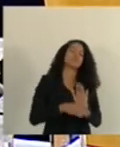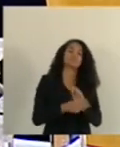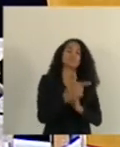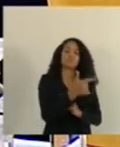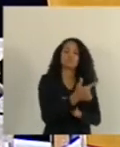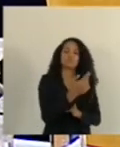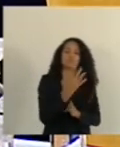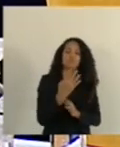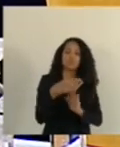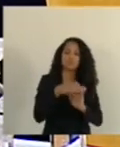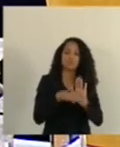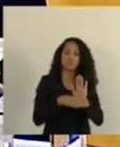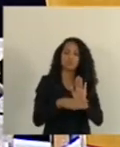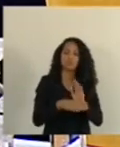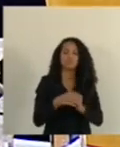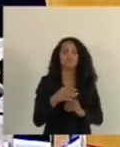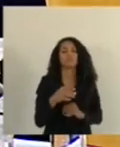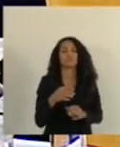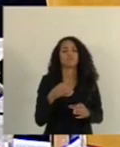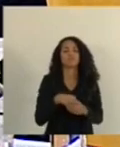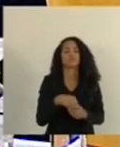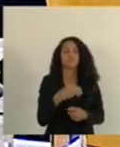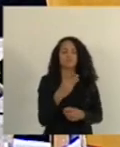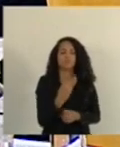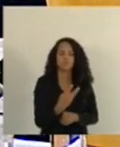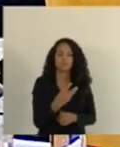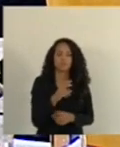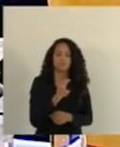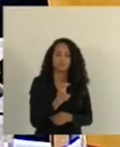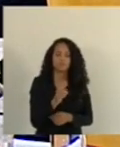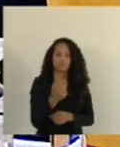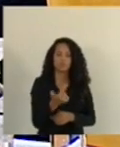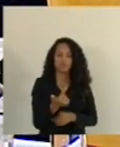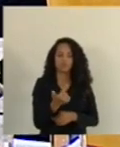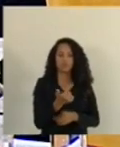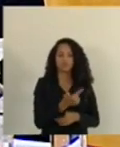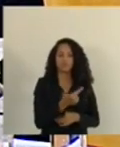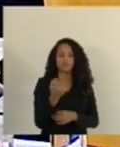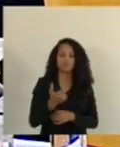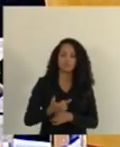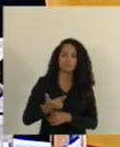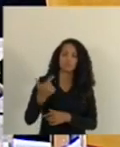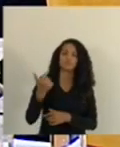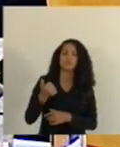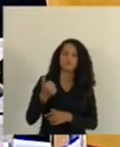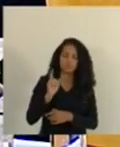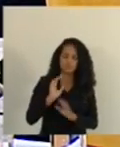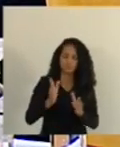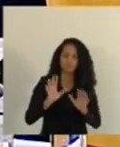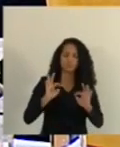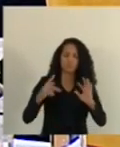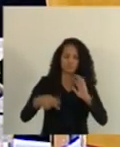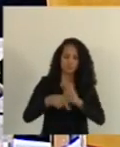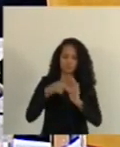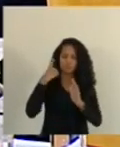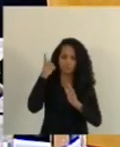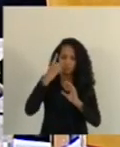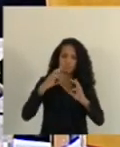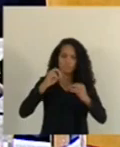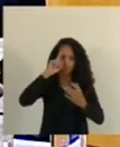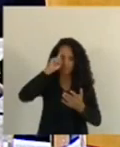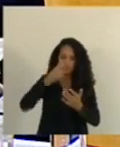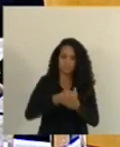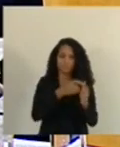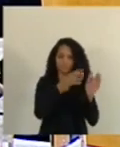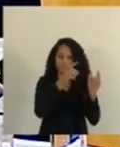pauta, Parecer 352, 2021, que também, conforme decisão do plenário, autor terá três sessões para